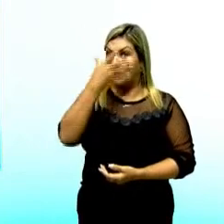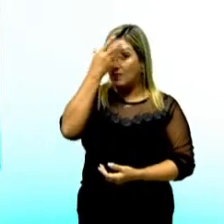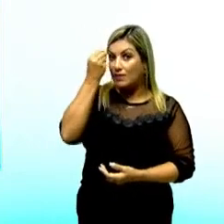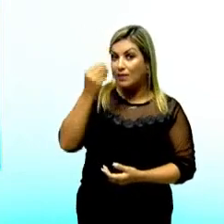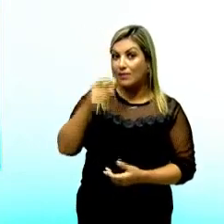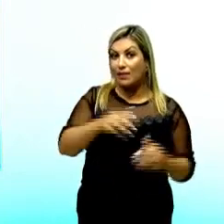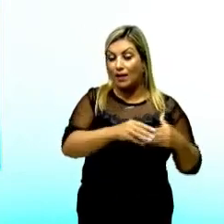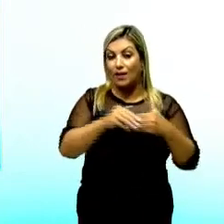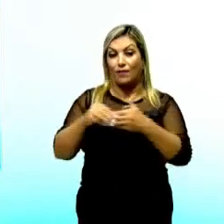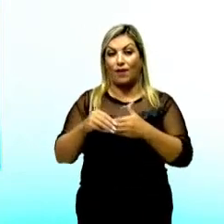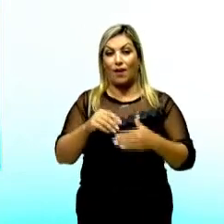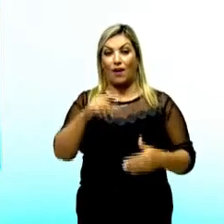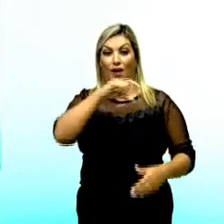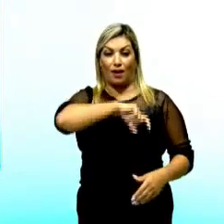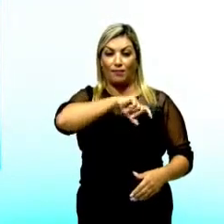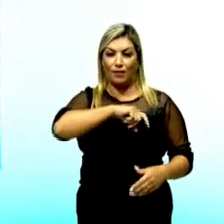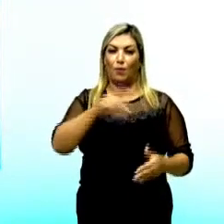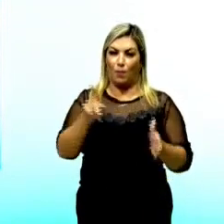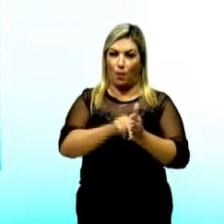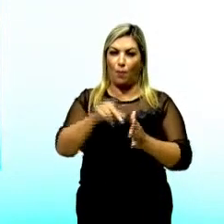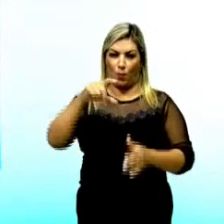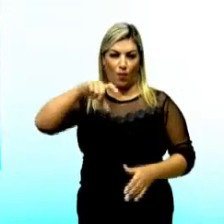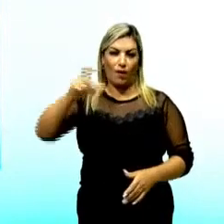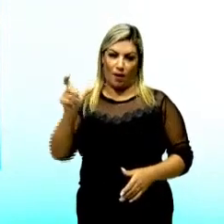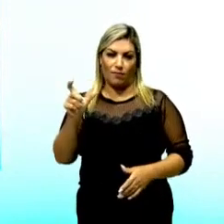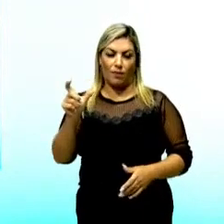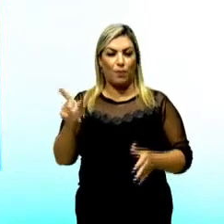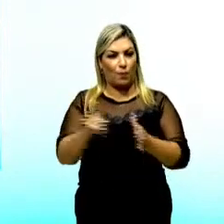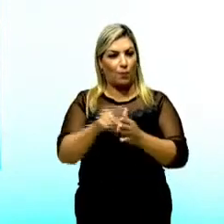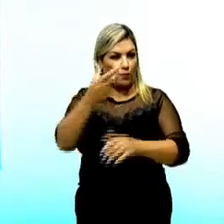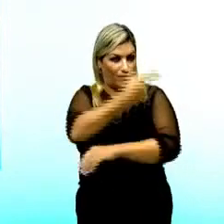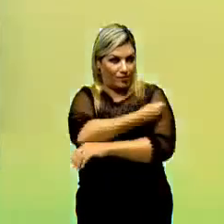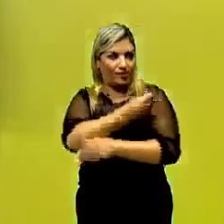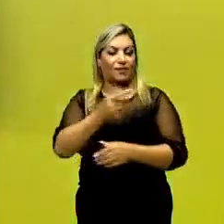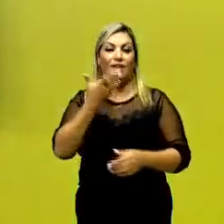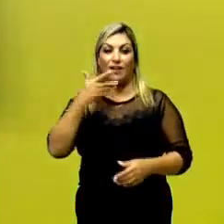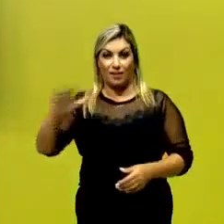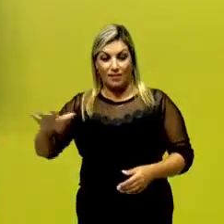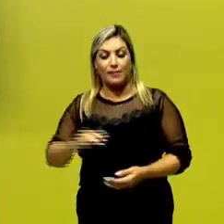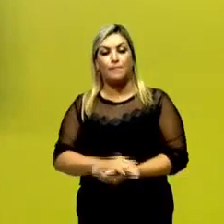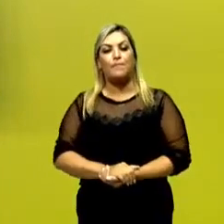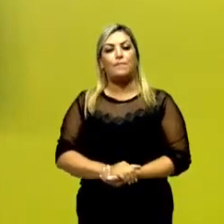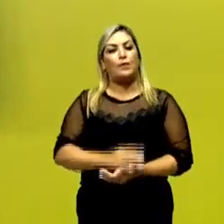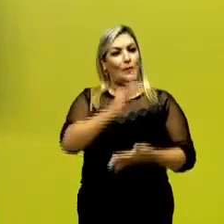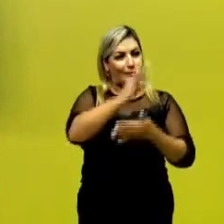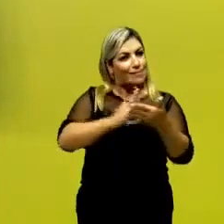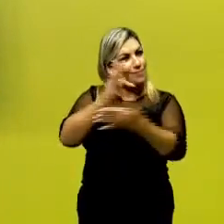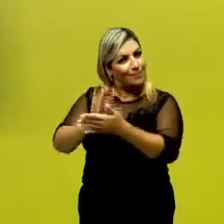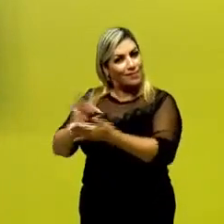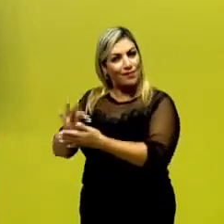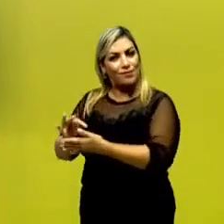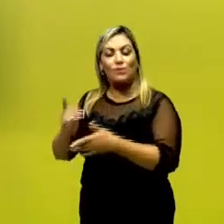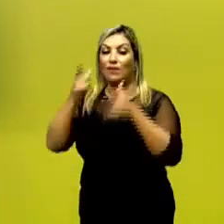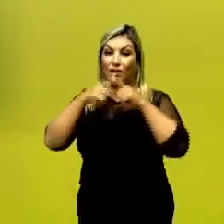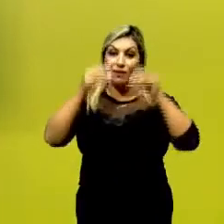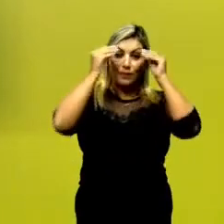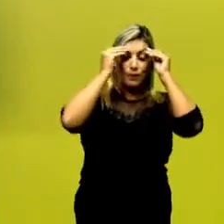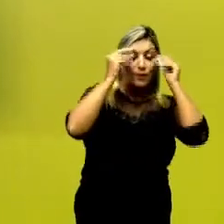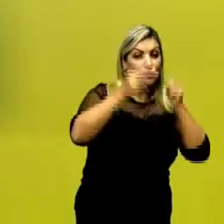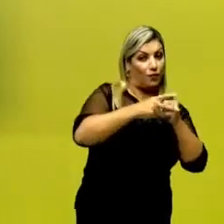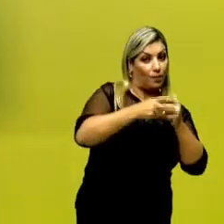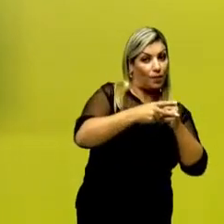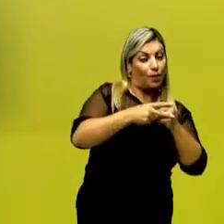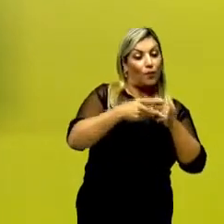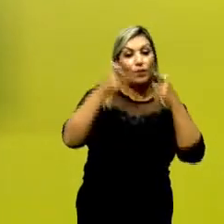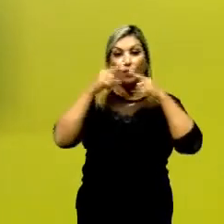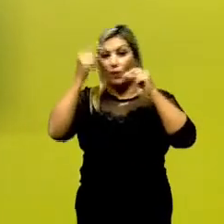o cartão da criança. Então, esses textos publicitários sempre nós vamos encontrar a linguagem verbal e a linguagem não verbal.